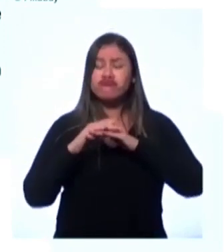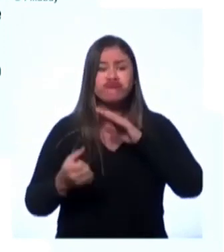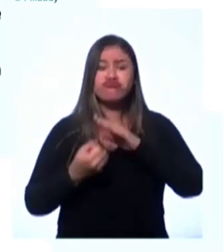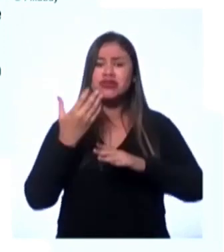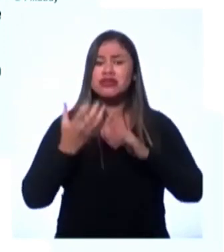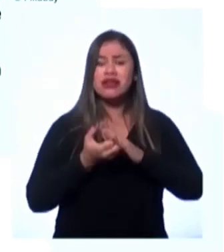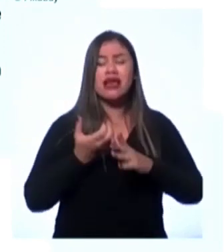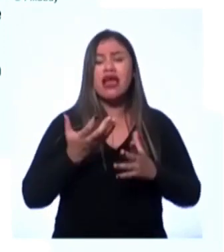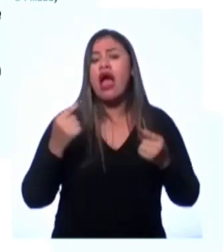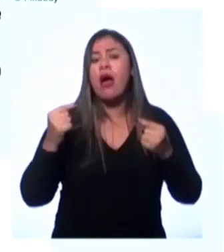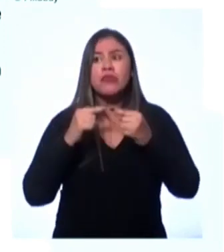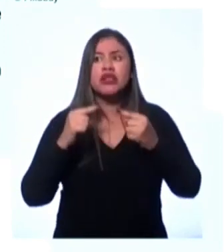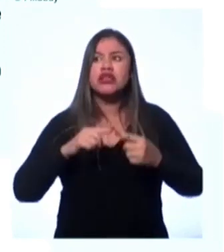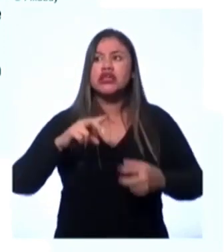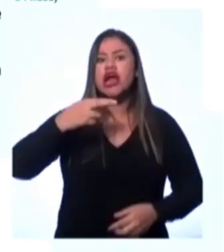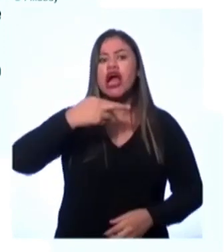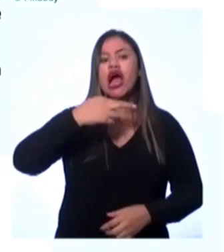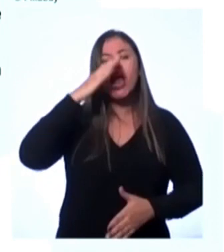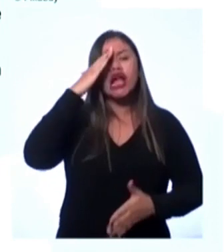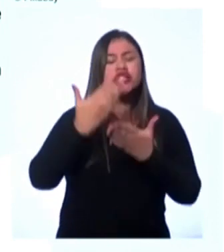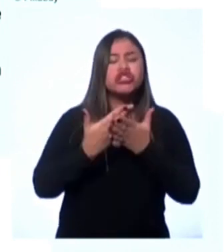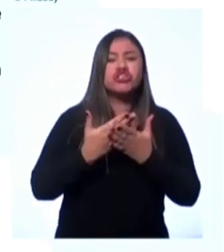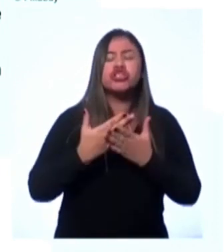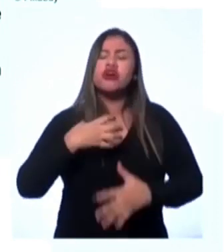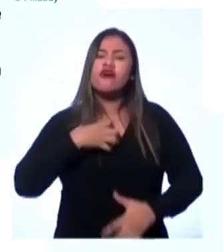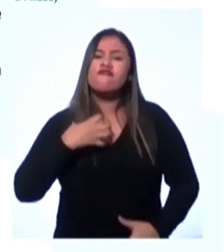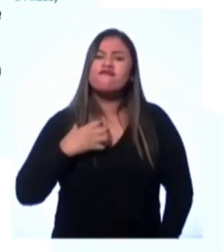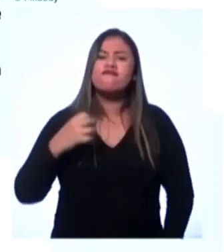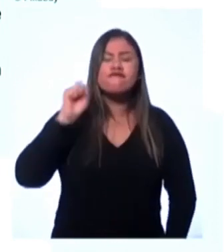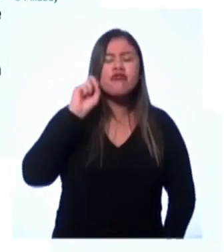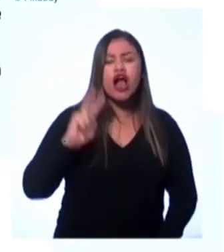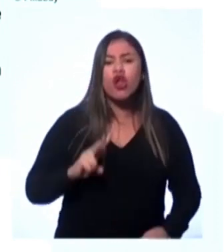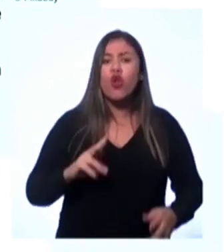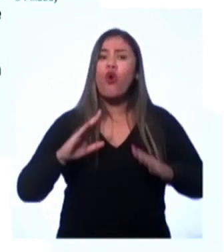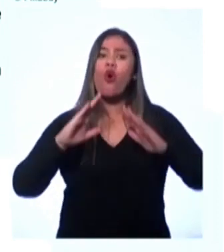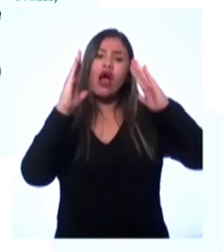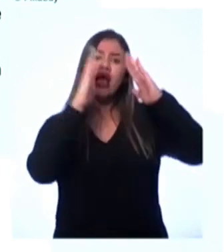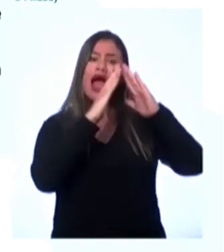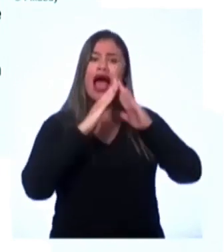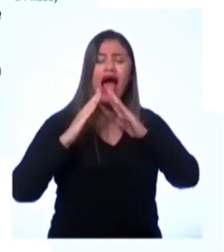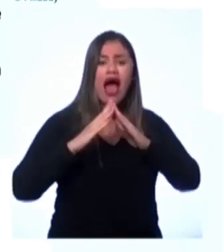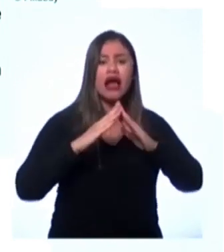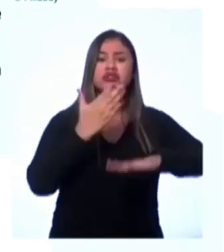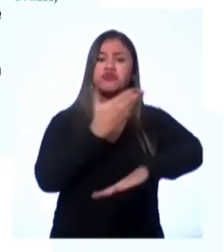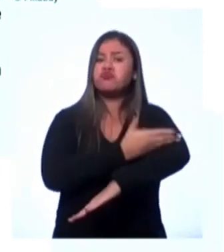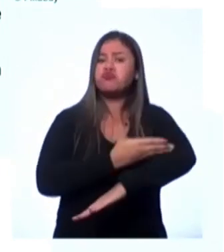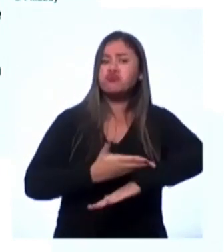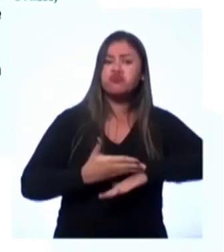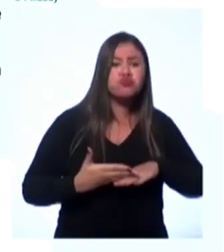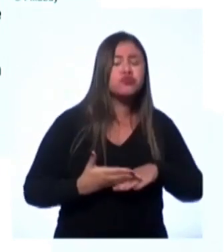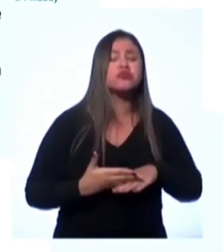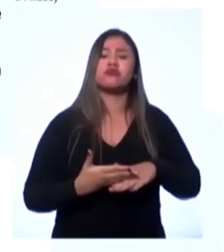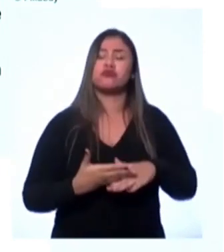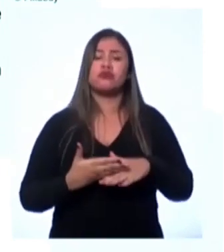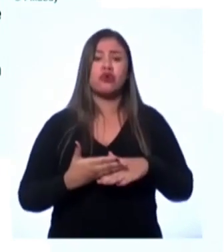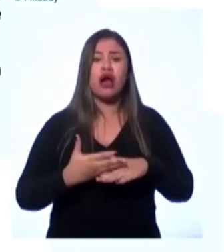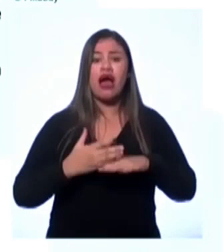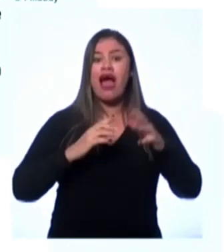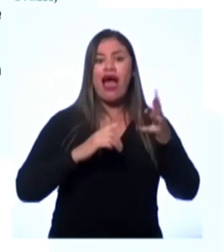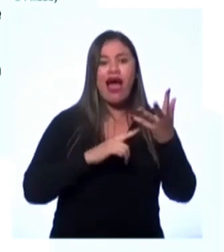Seja as suas crenças, os seus valores, mas também as suas casas, os seus modos de habitar, o seu